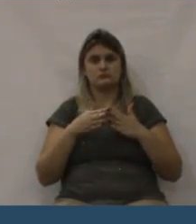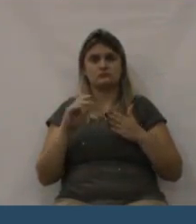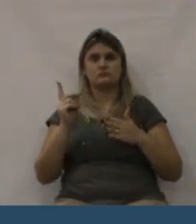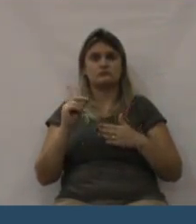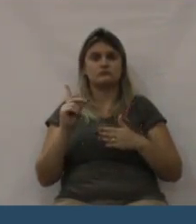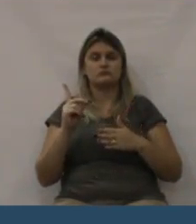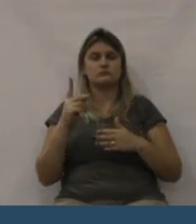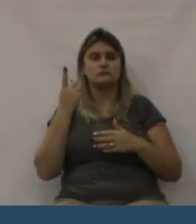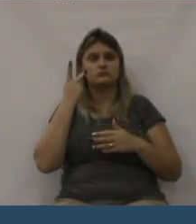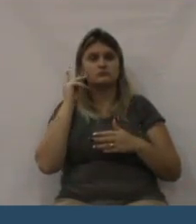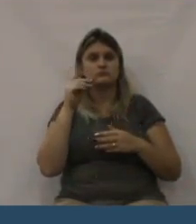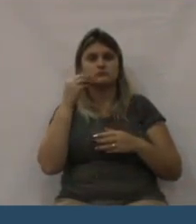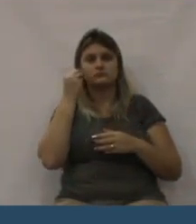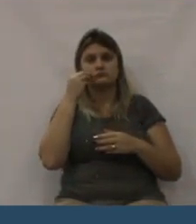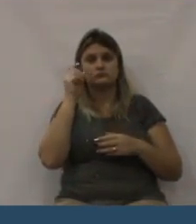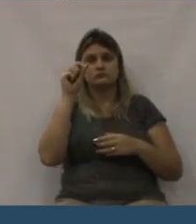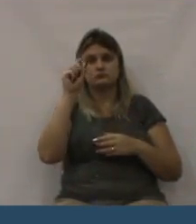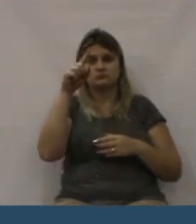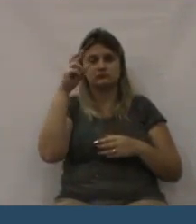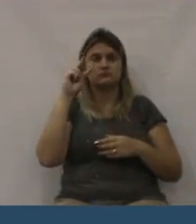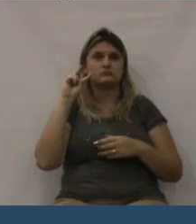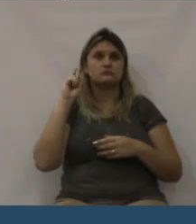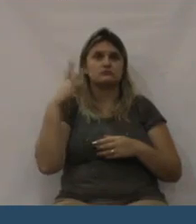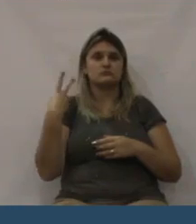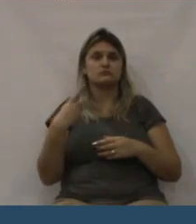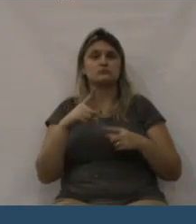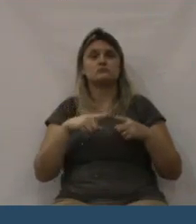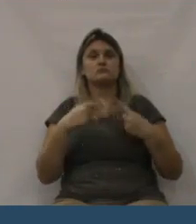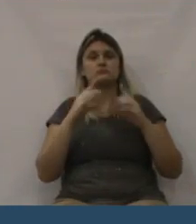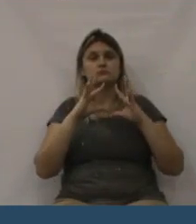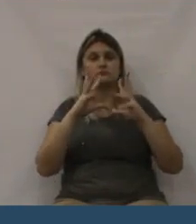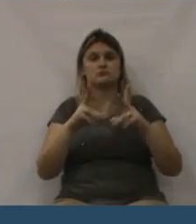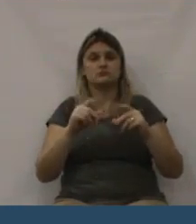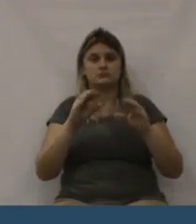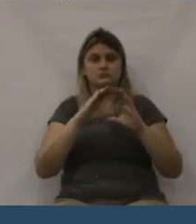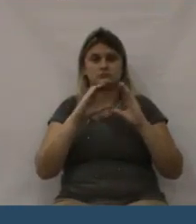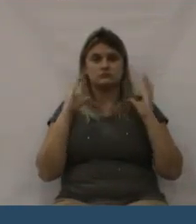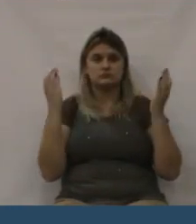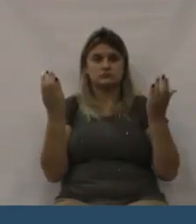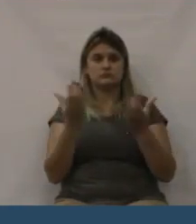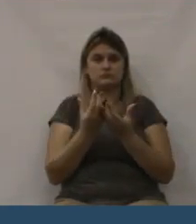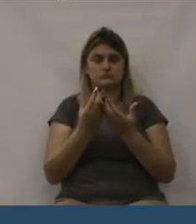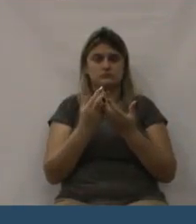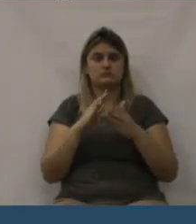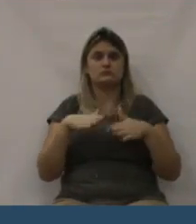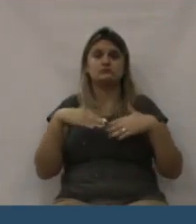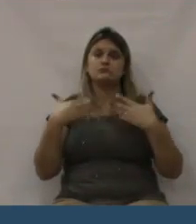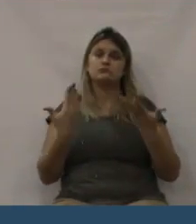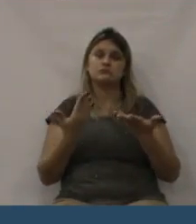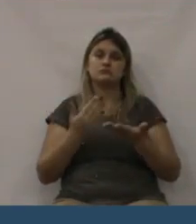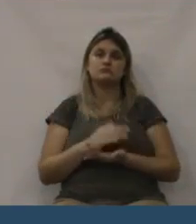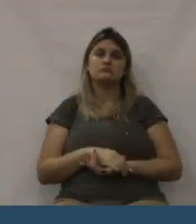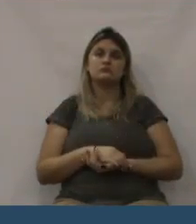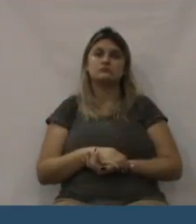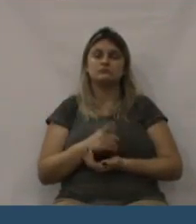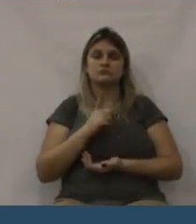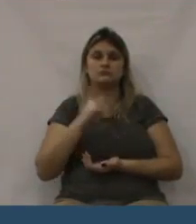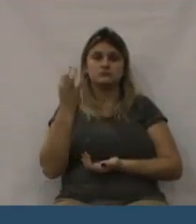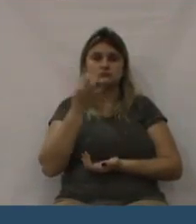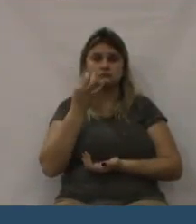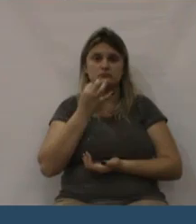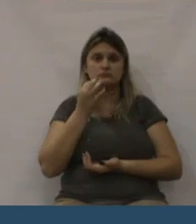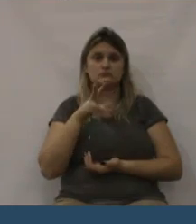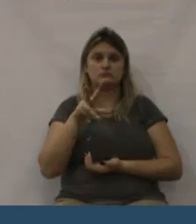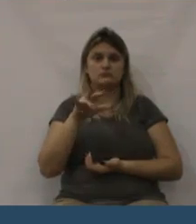requerimento que a gente faz, que com certeza será aprovado pelos senhores, que a Secretaria envolvida, a